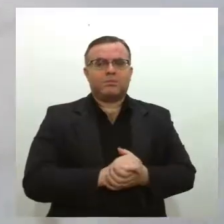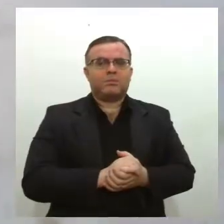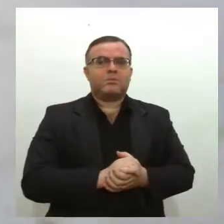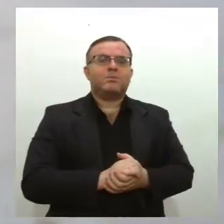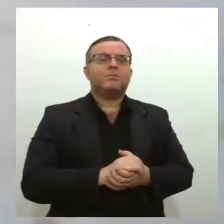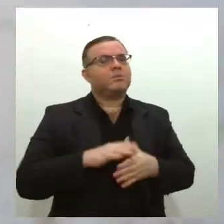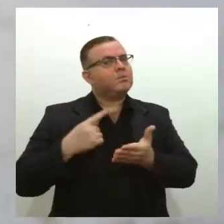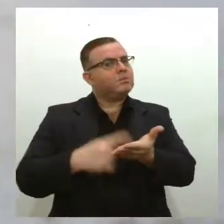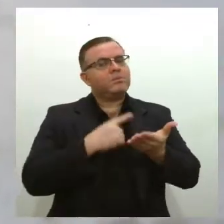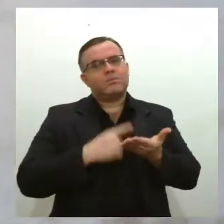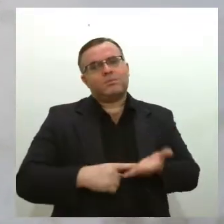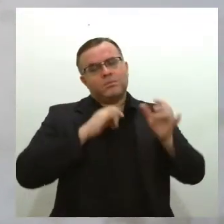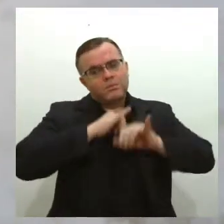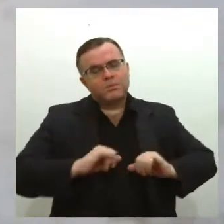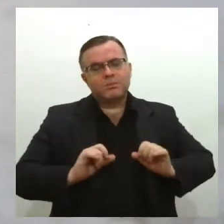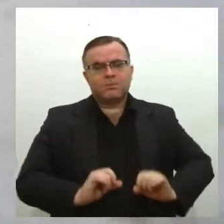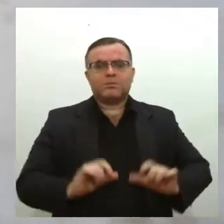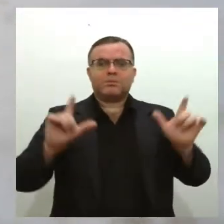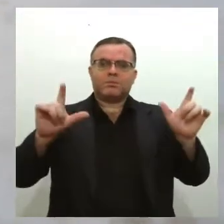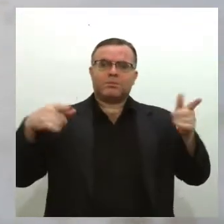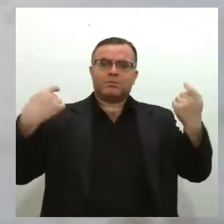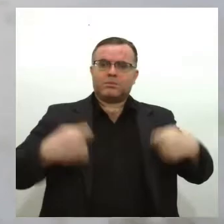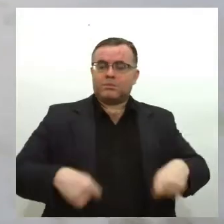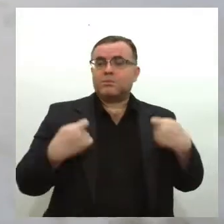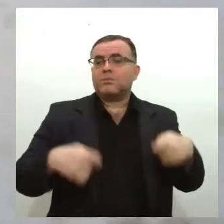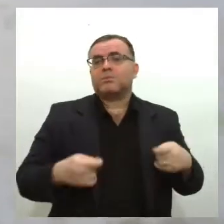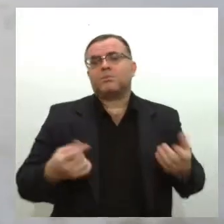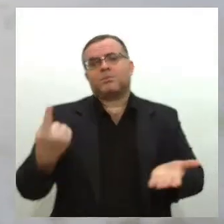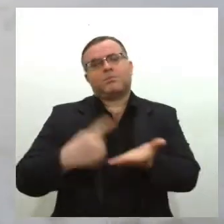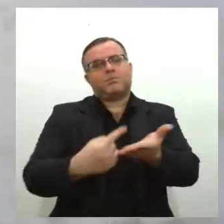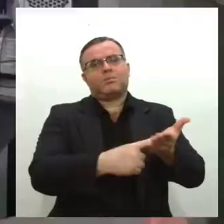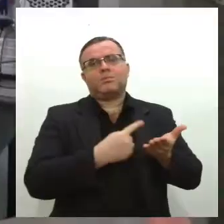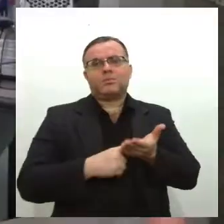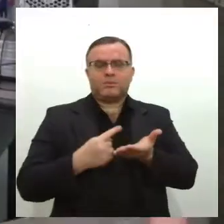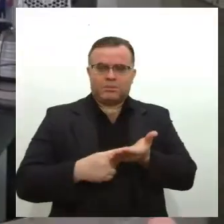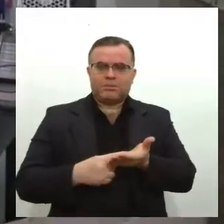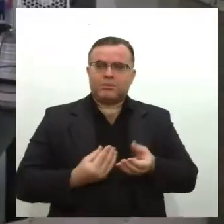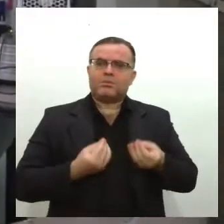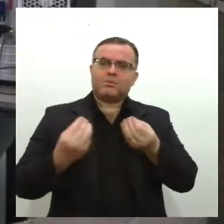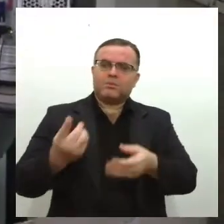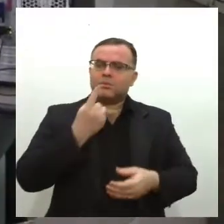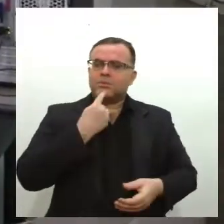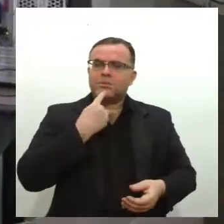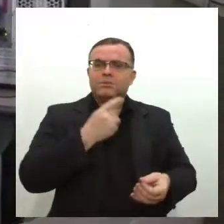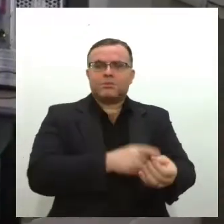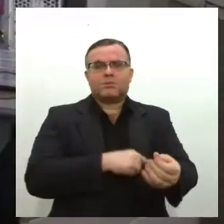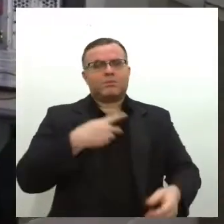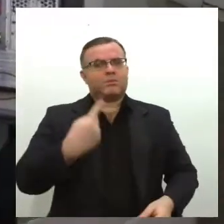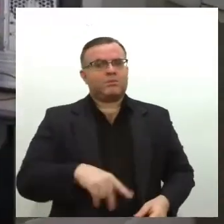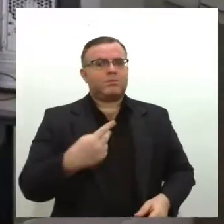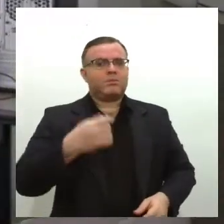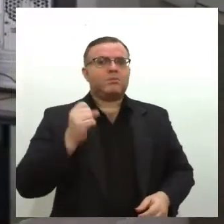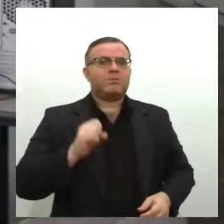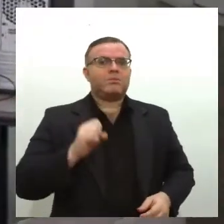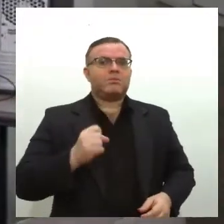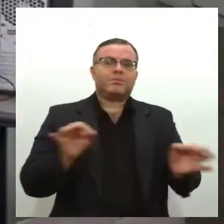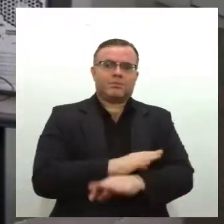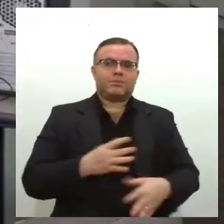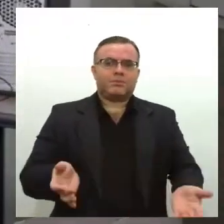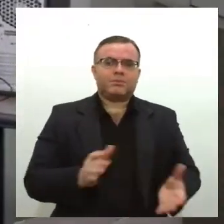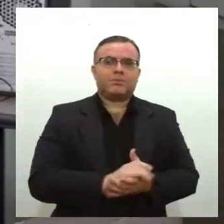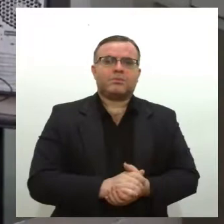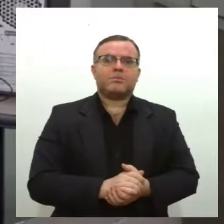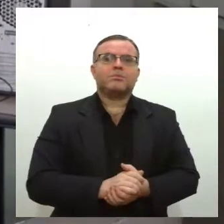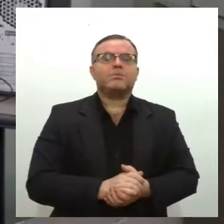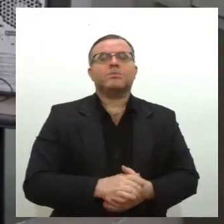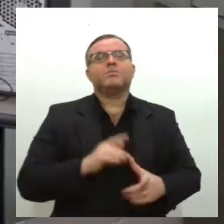alertou a todos sobre a necessidade de melhorar o estoque de sangue do Hemose. O banco de sangue daqui de Sergipe está em decadência, está